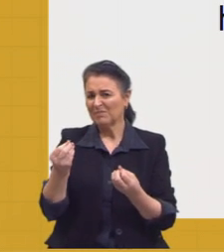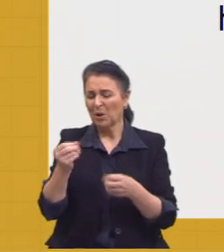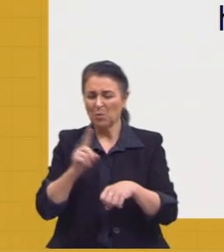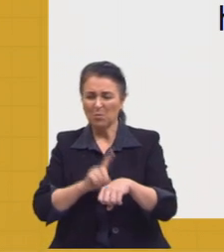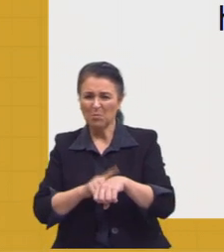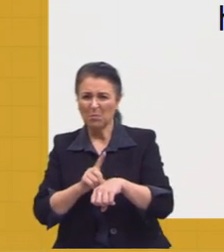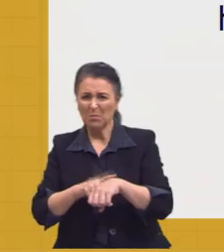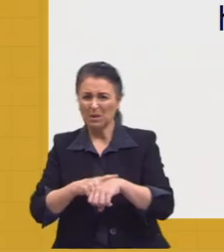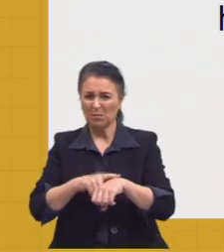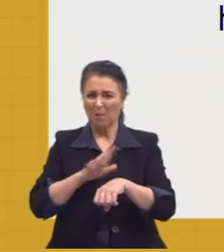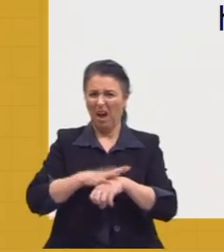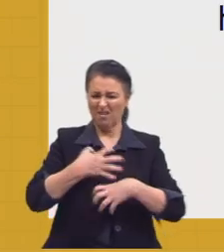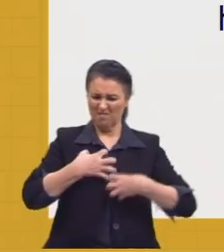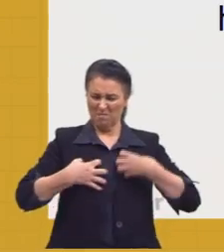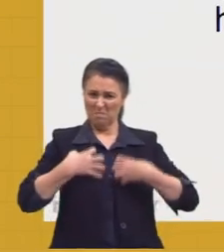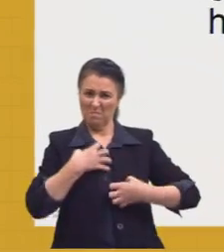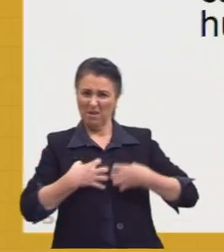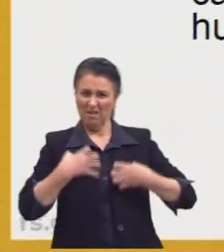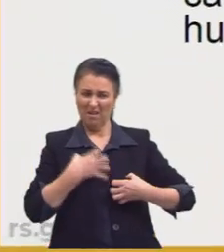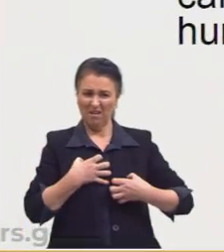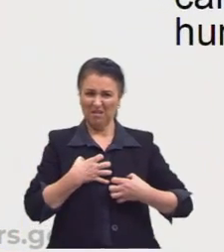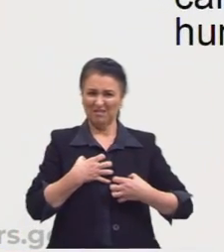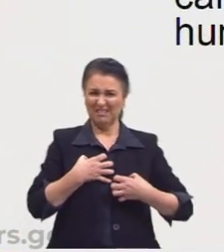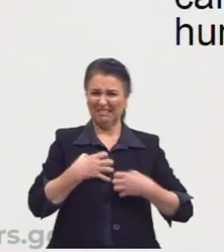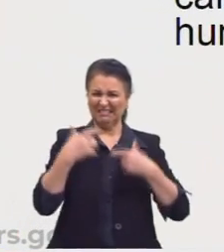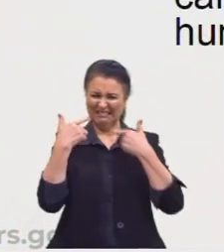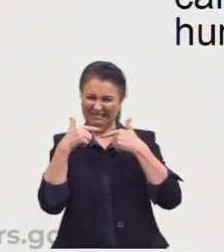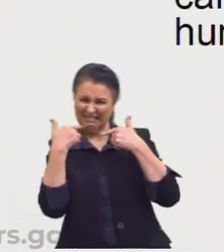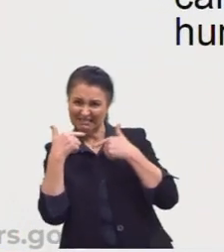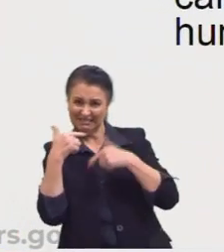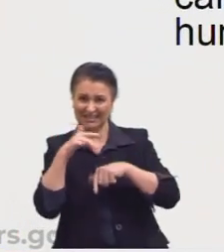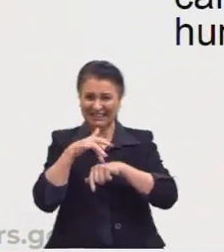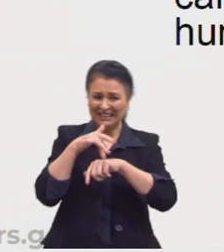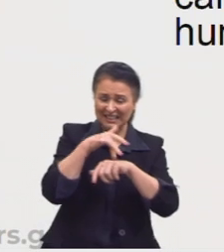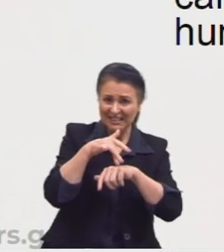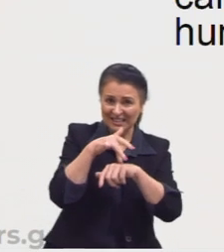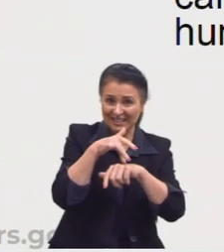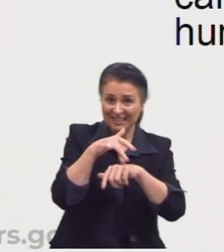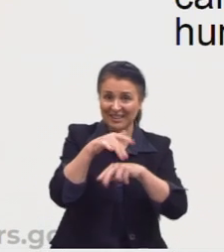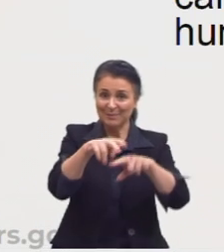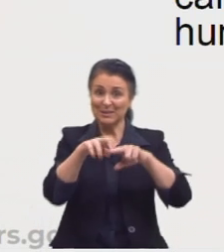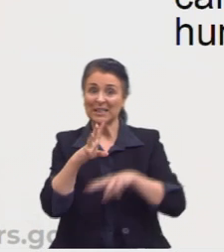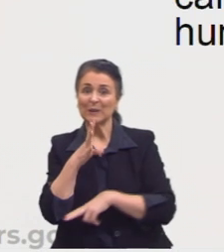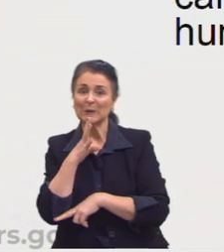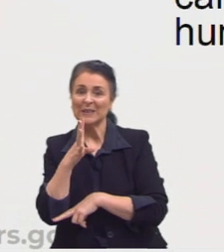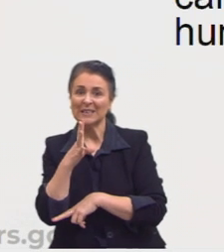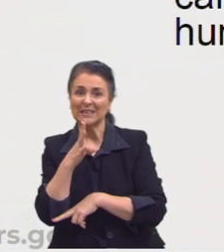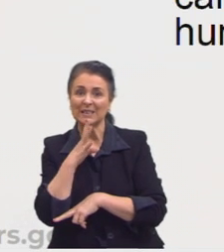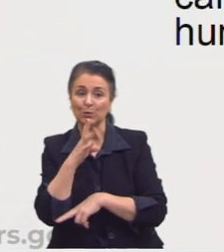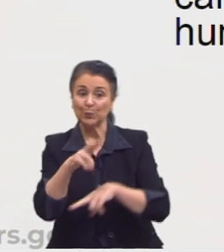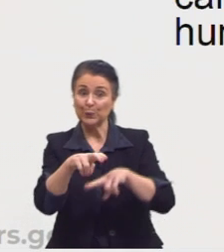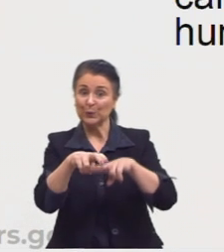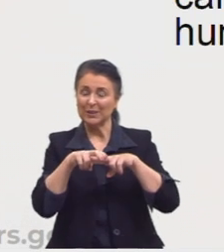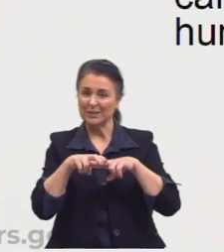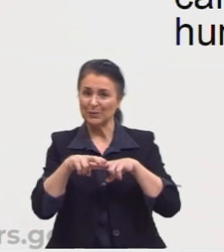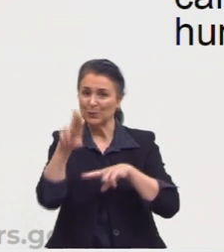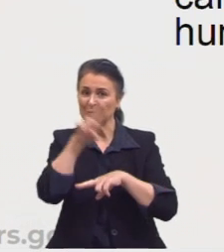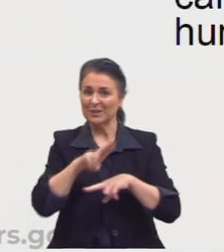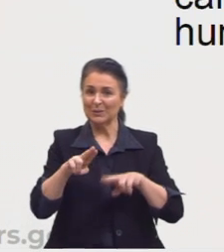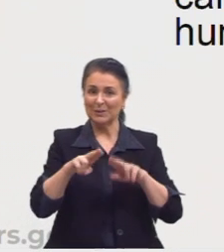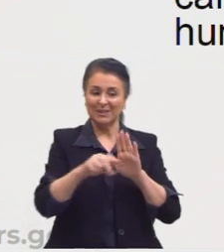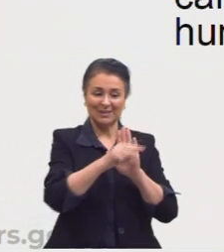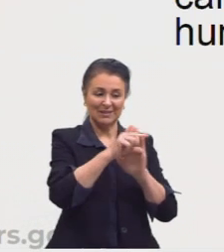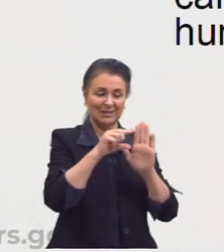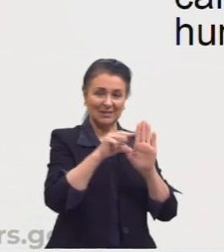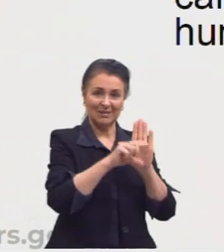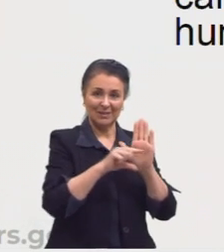rebeldes e debochados. E ficou conhecido por esses versos. E aí